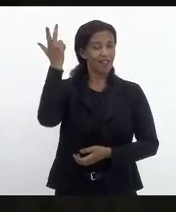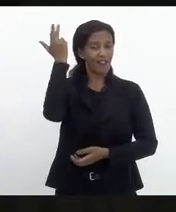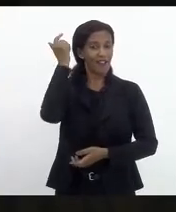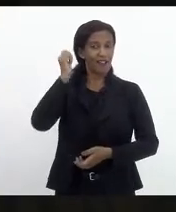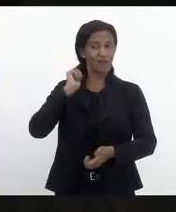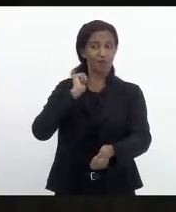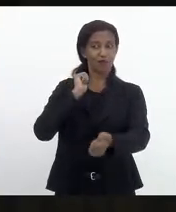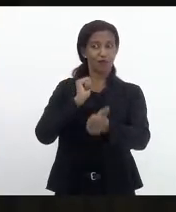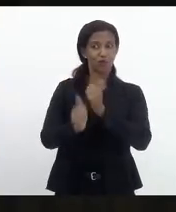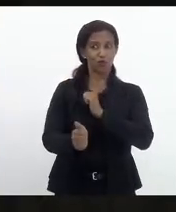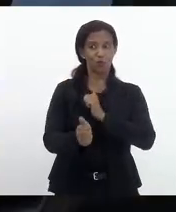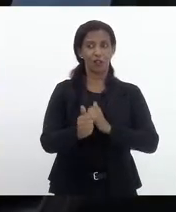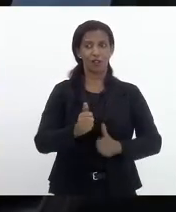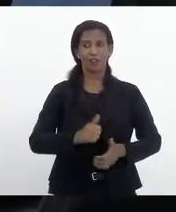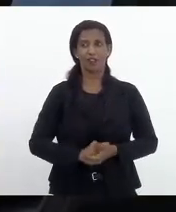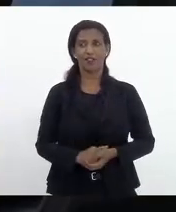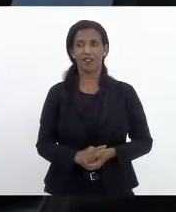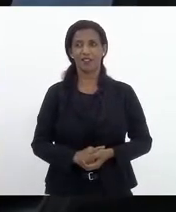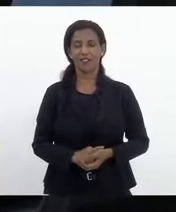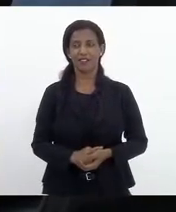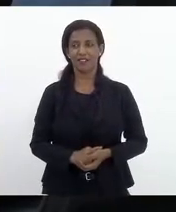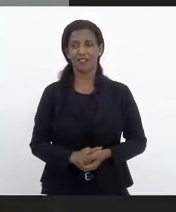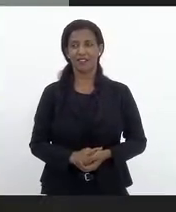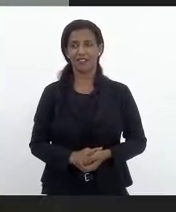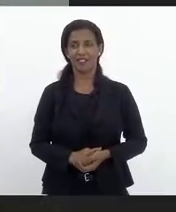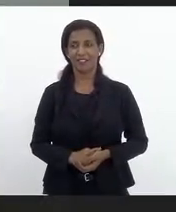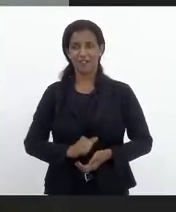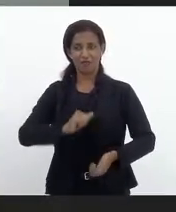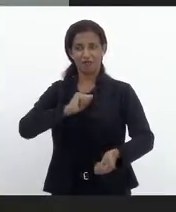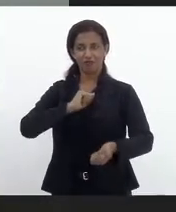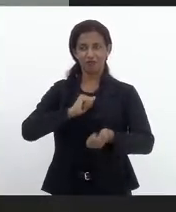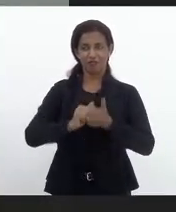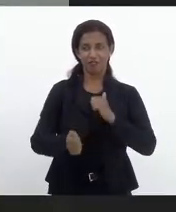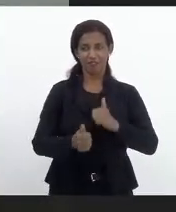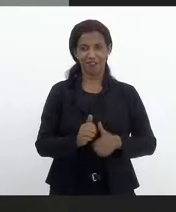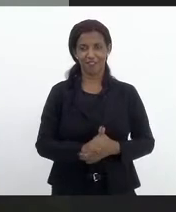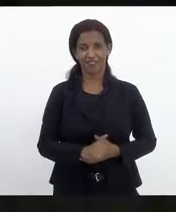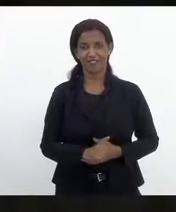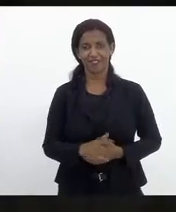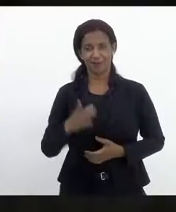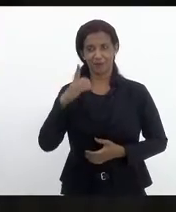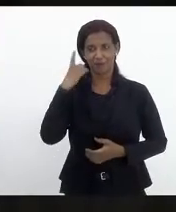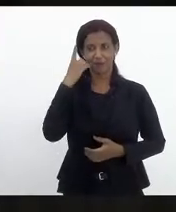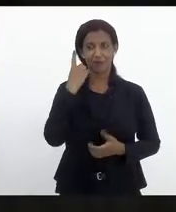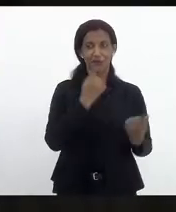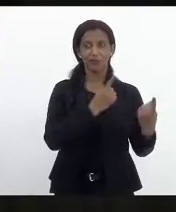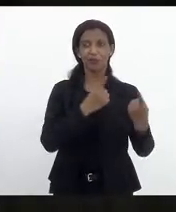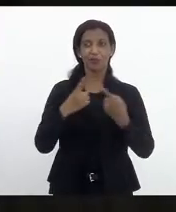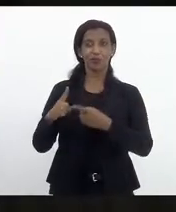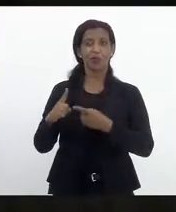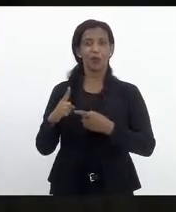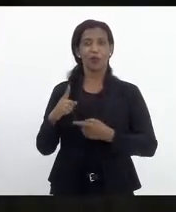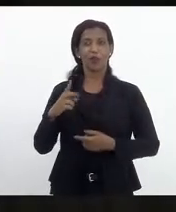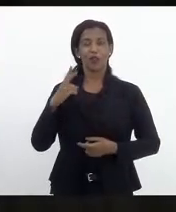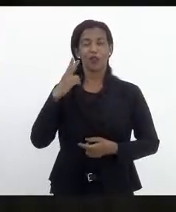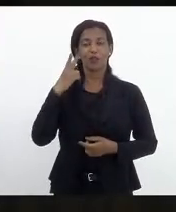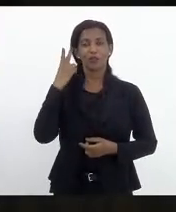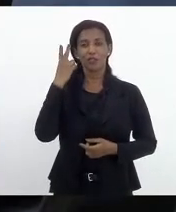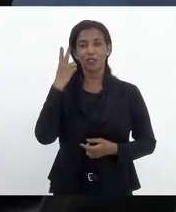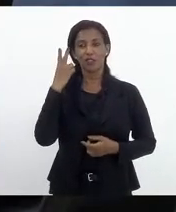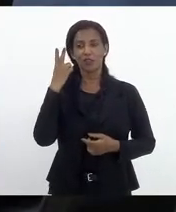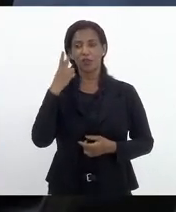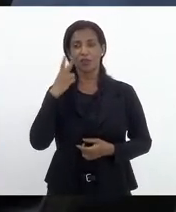o futebol dos deputados... Então, melhor o meu som agora, presidente. ... dos deputados contra os vereadores da capital.